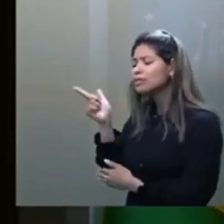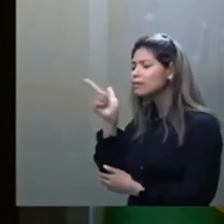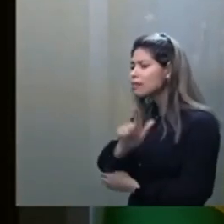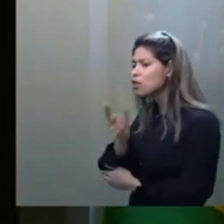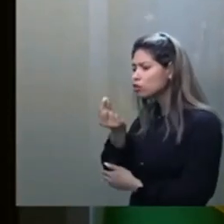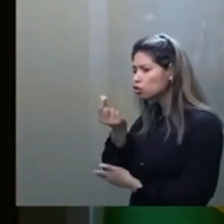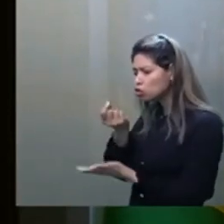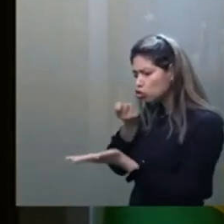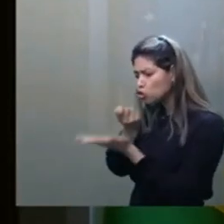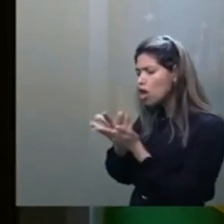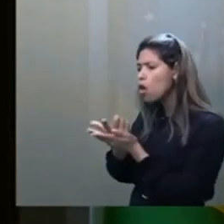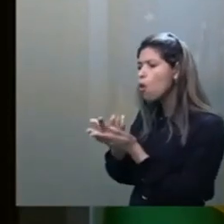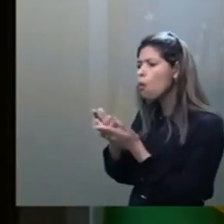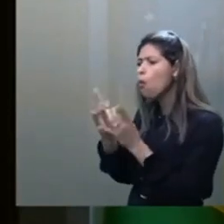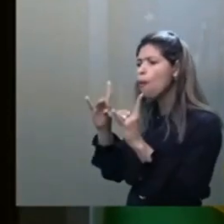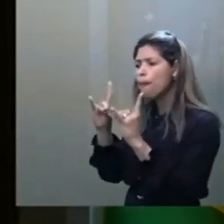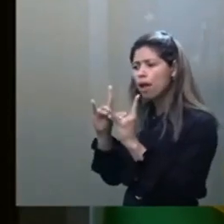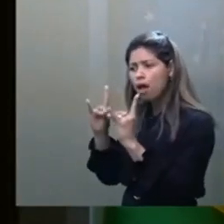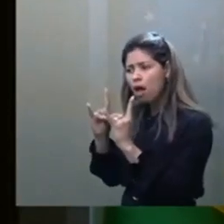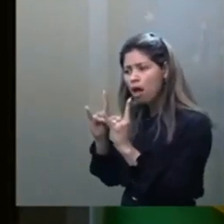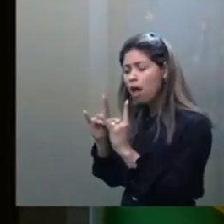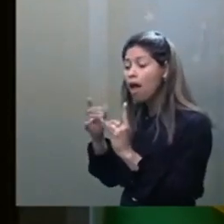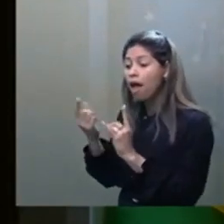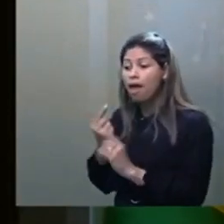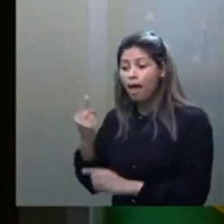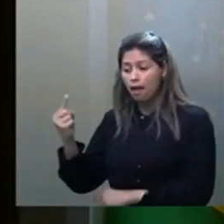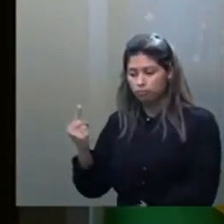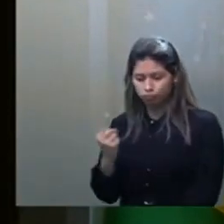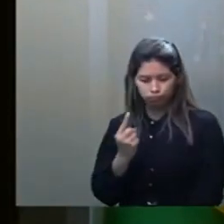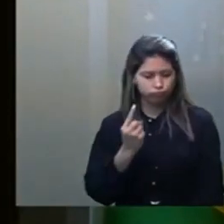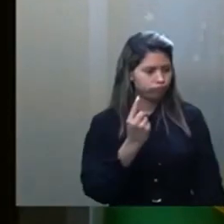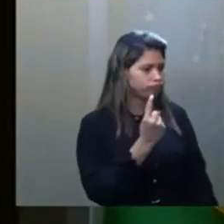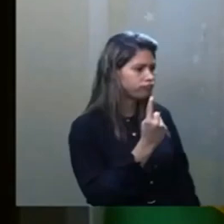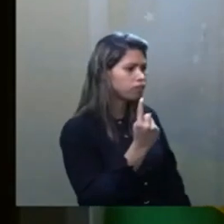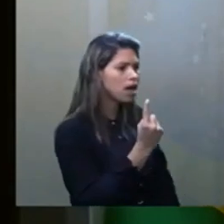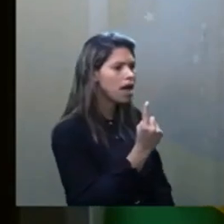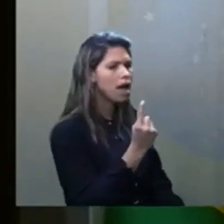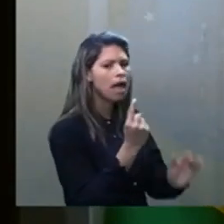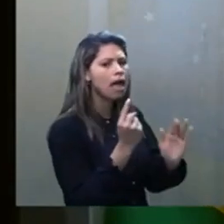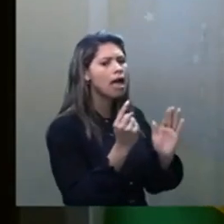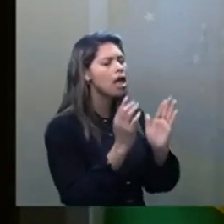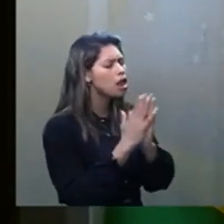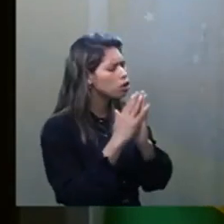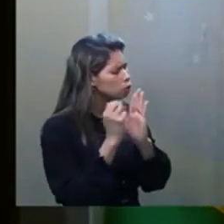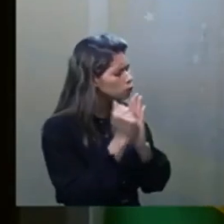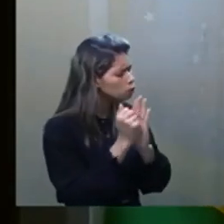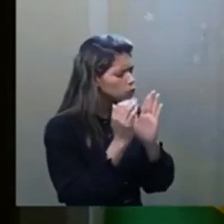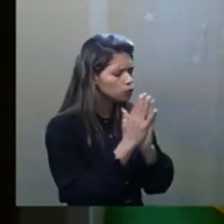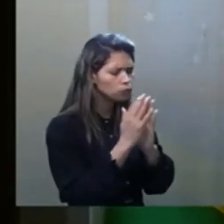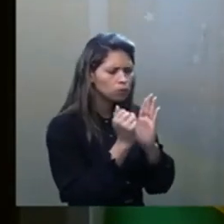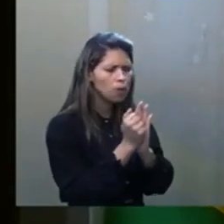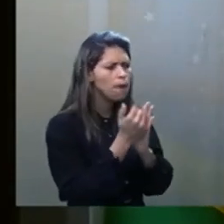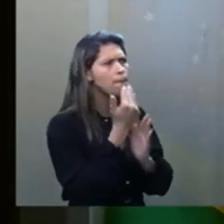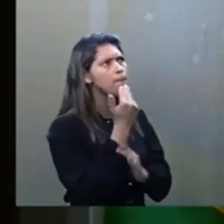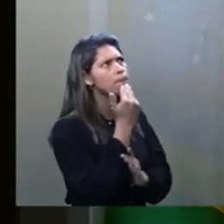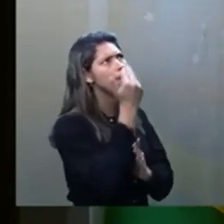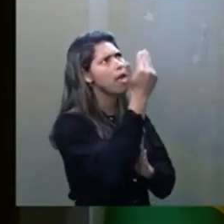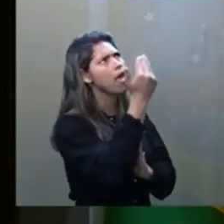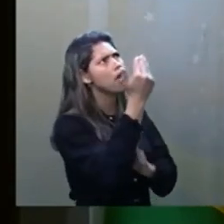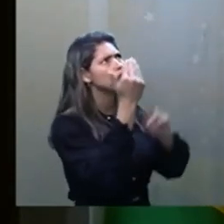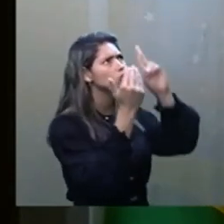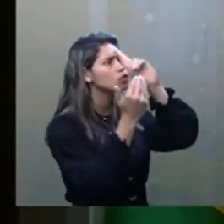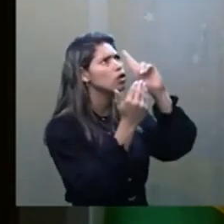sai, faz uma prece, ele não tinha recursos. E aí faz uma prece ao Senhor da vida.